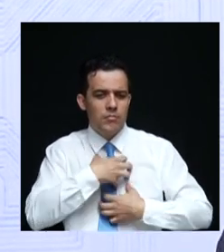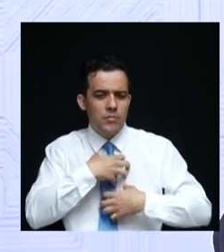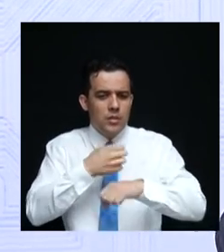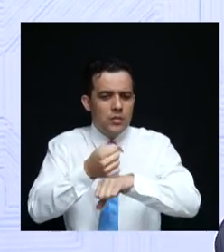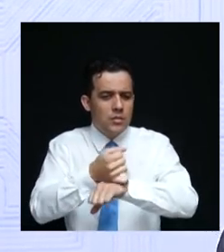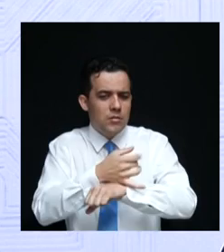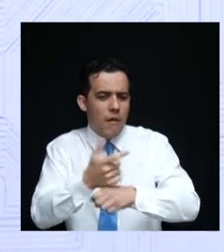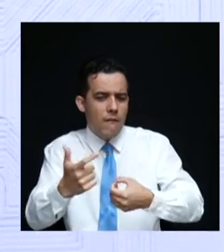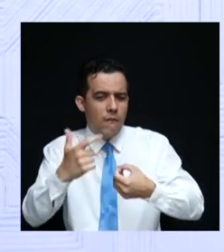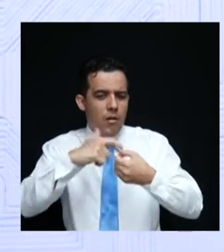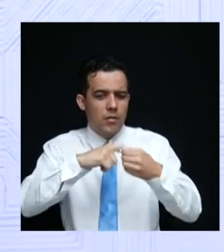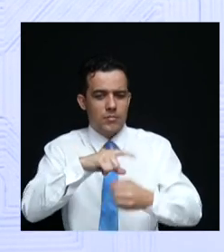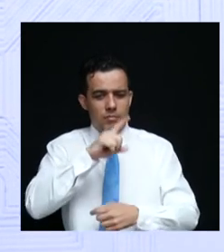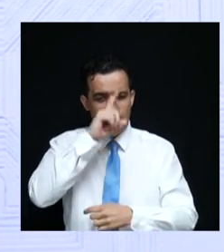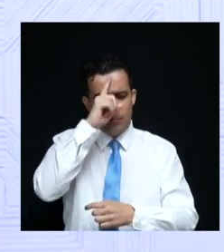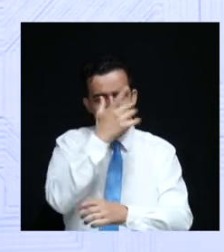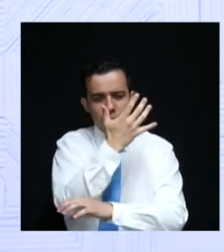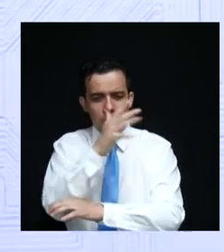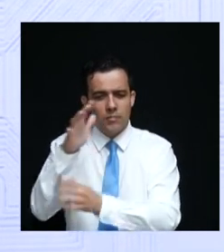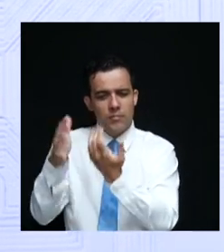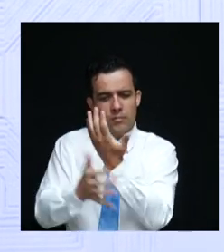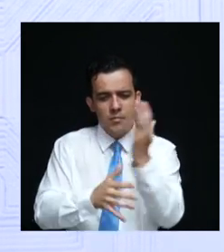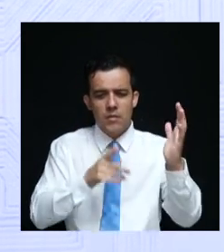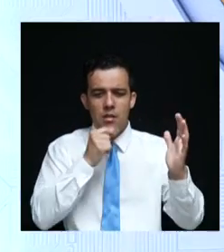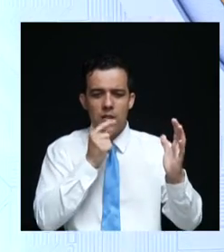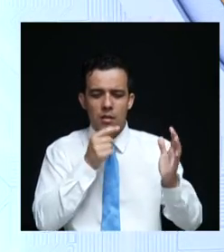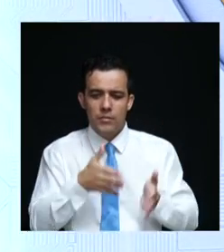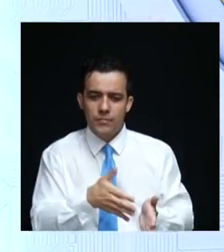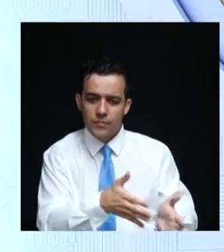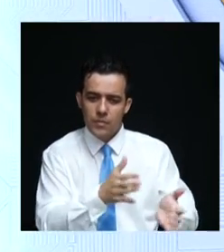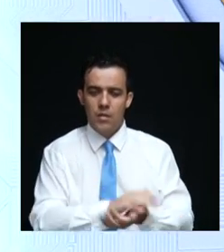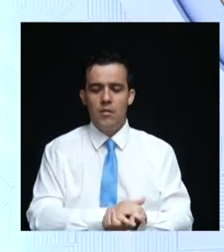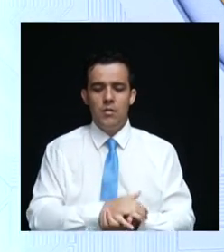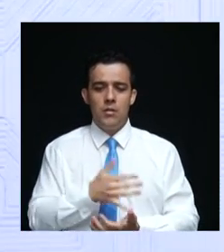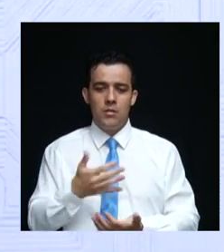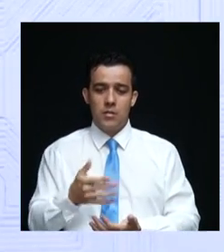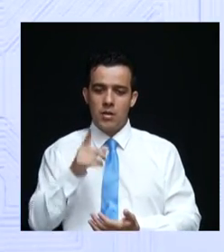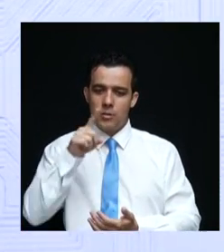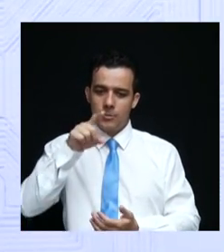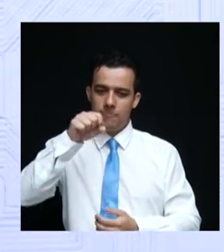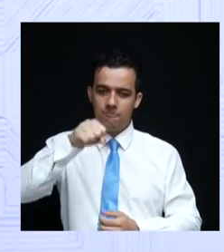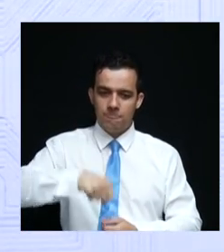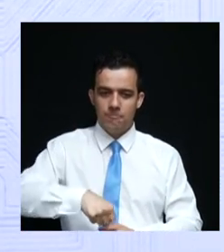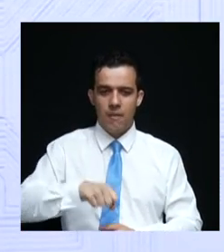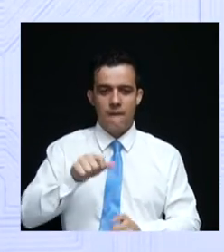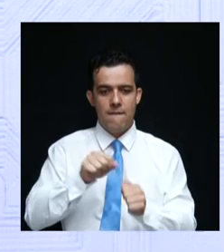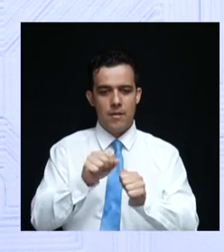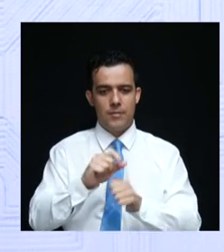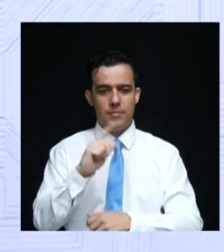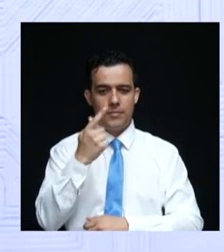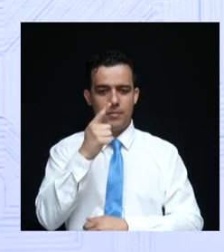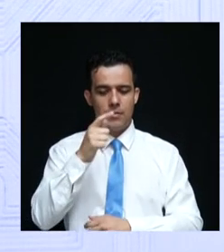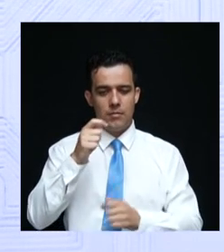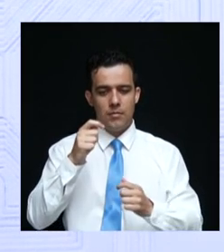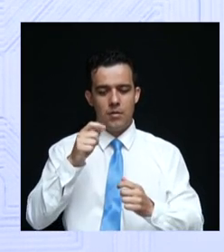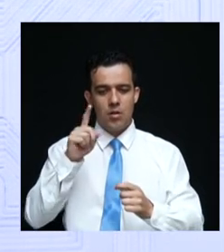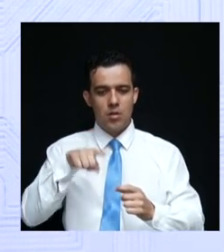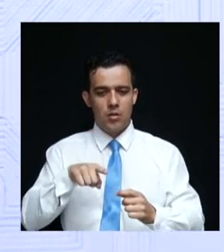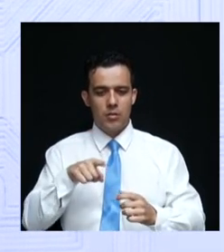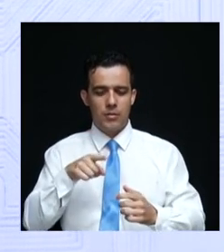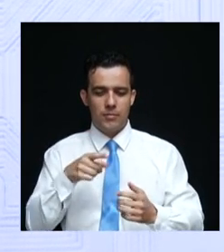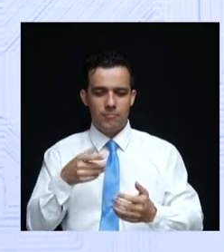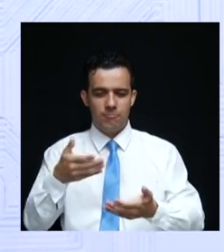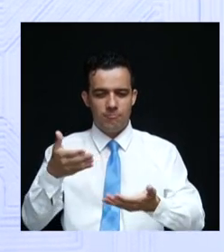recuperação dos nossos mananciais hídricos. E aí, sim, vamos fazer com que Goiás possa atender a